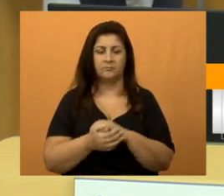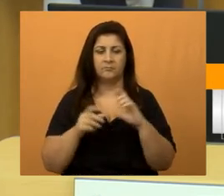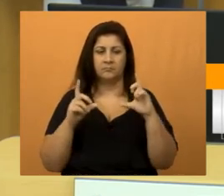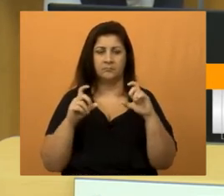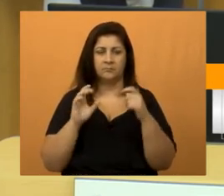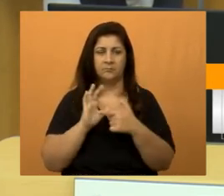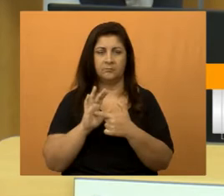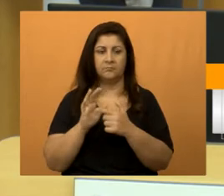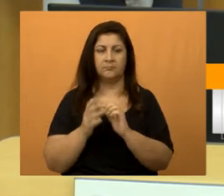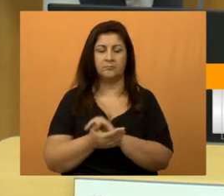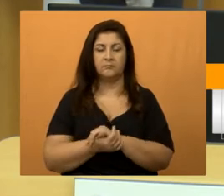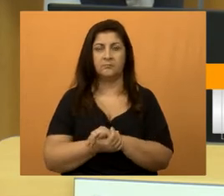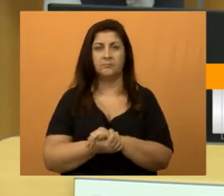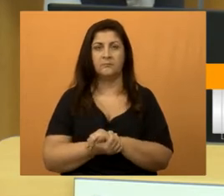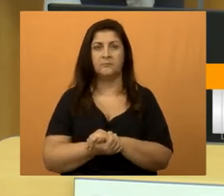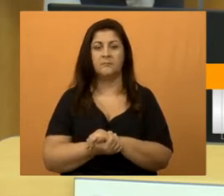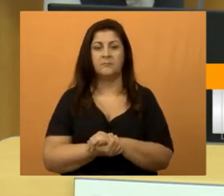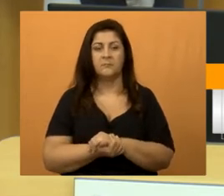também. Aqui.